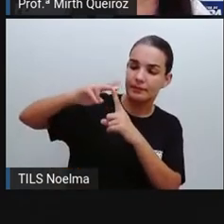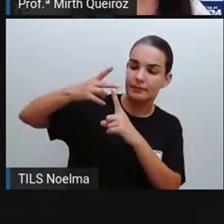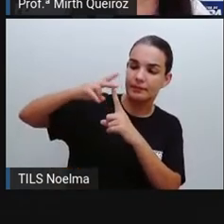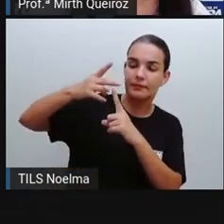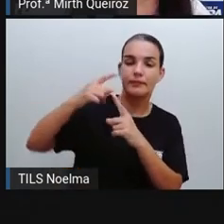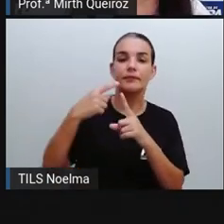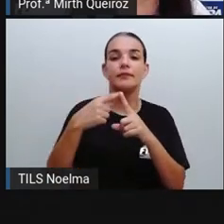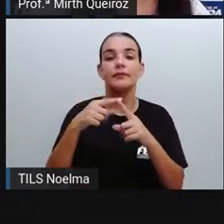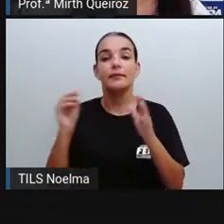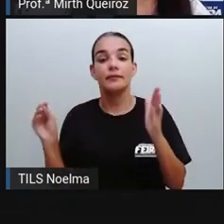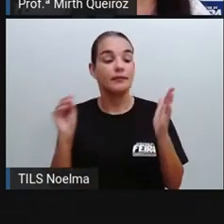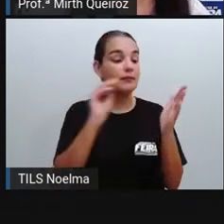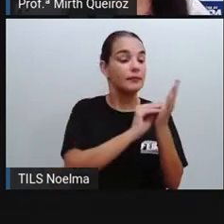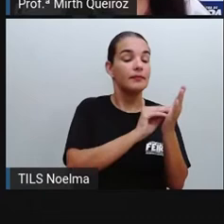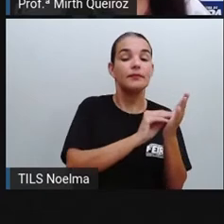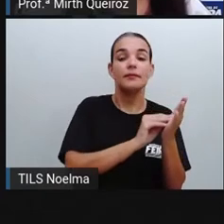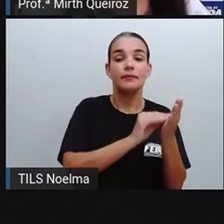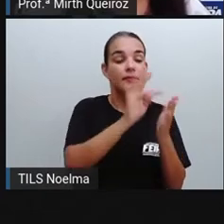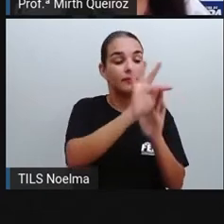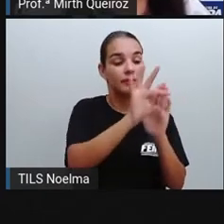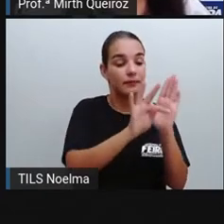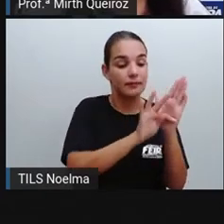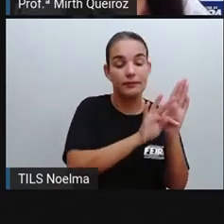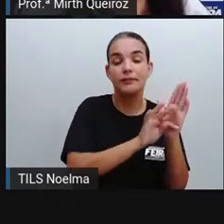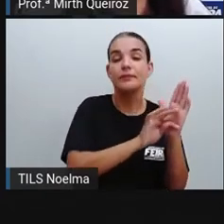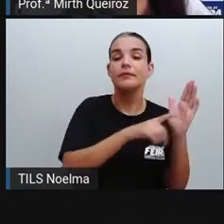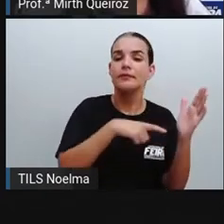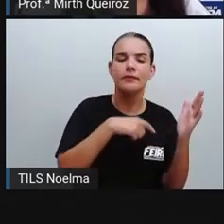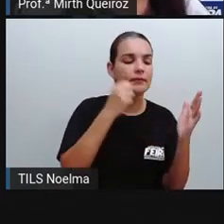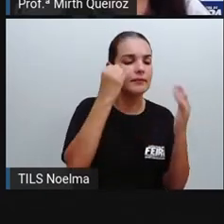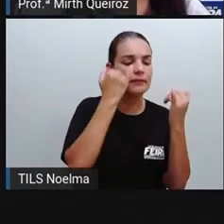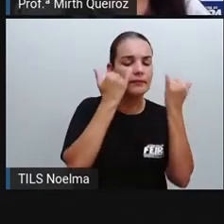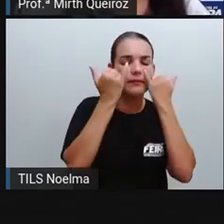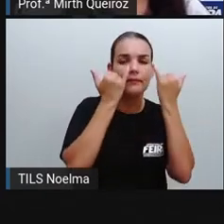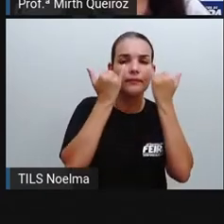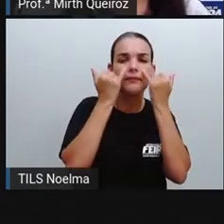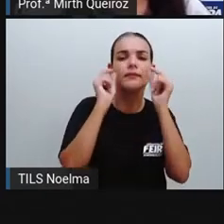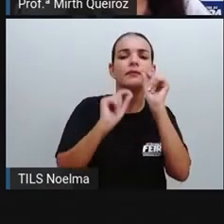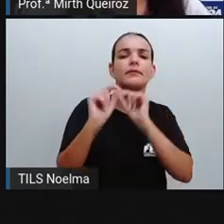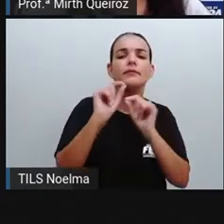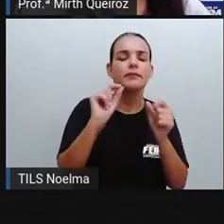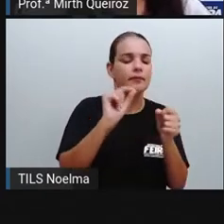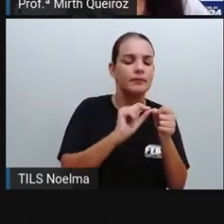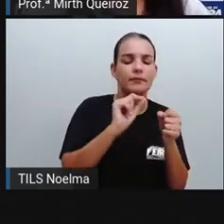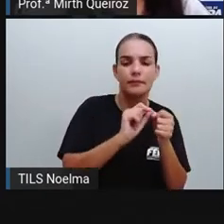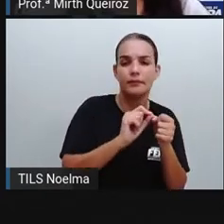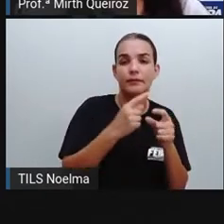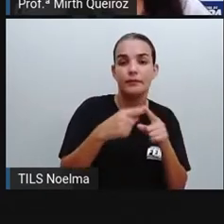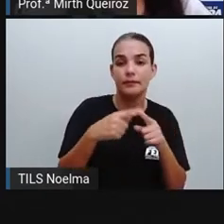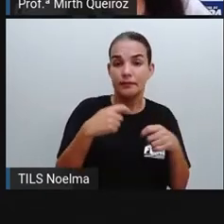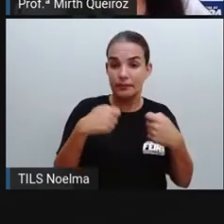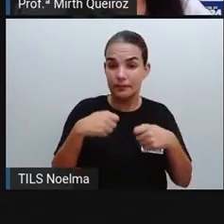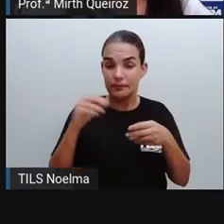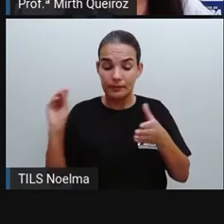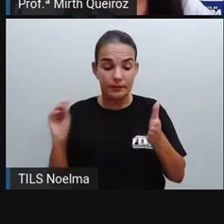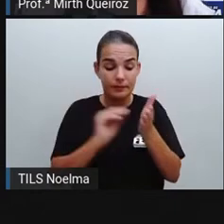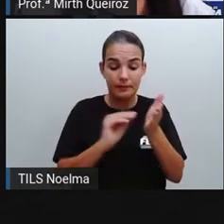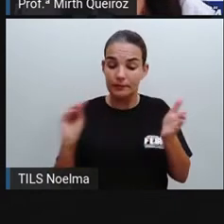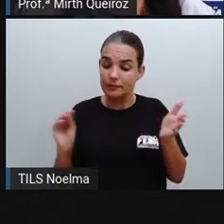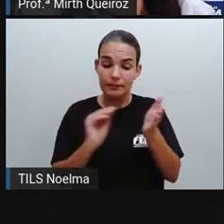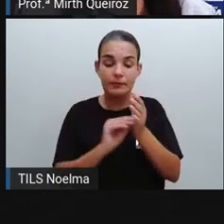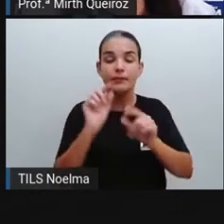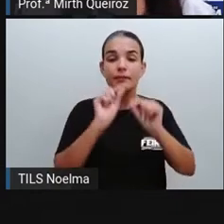medicamento, né? E assim outras empresas também podem produzir esse mesmo tipo de medicamento, a partir dos ingredientes que o compõem ali.